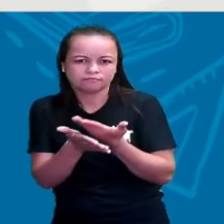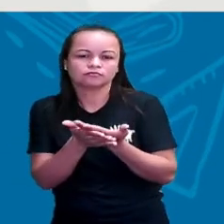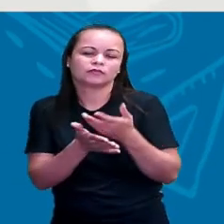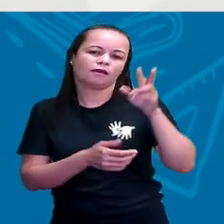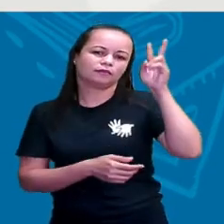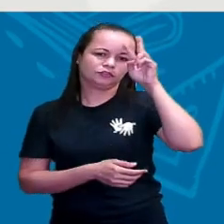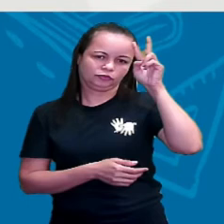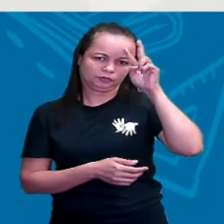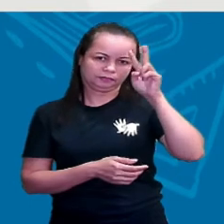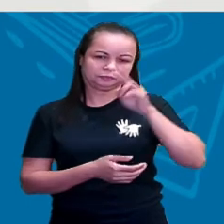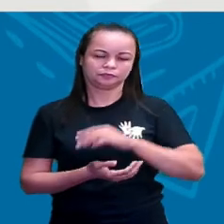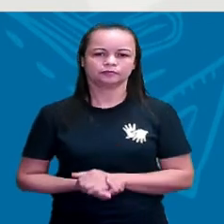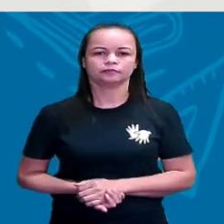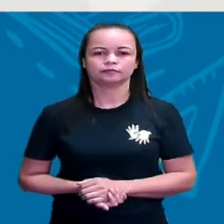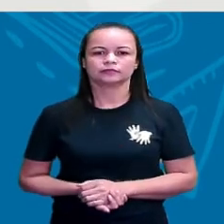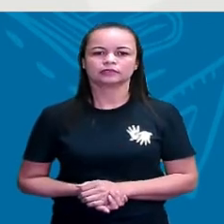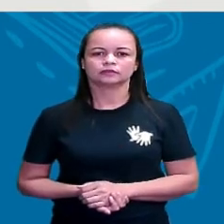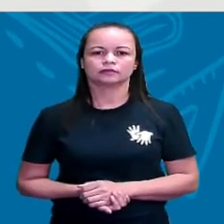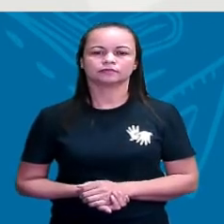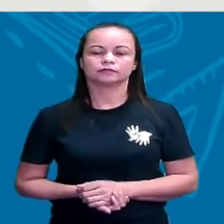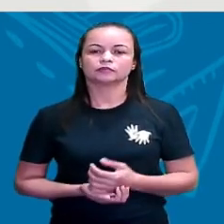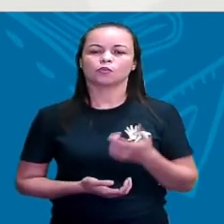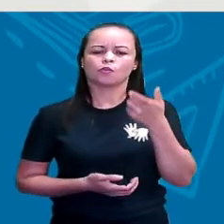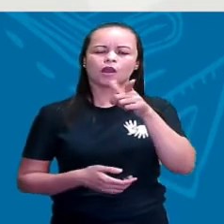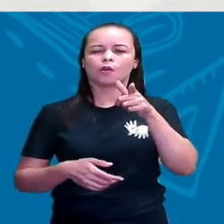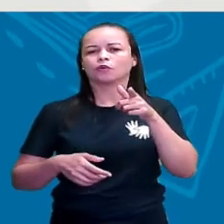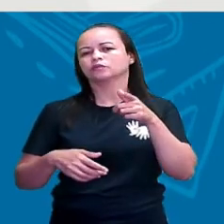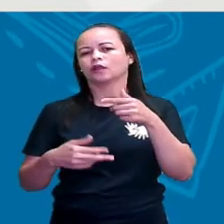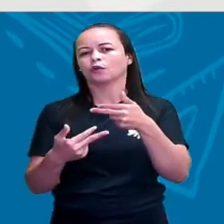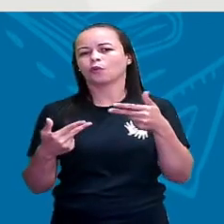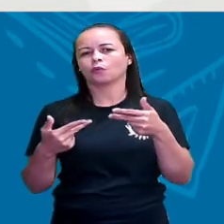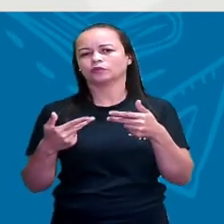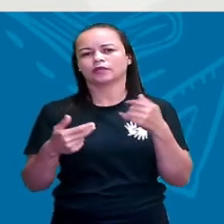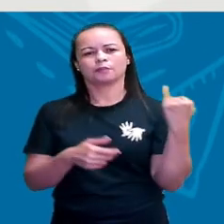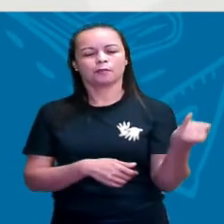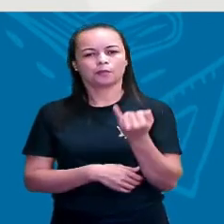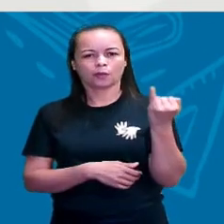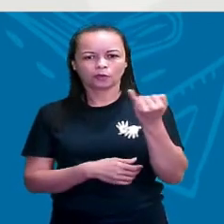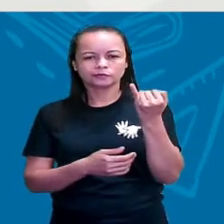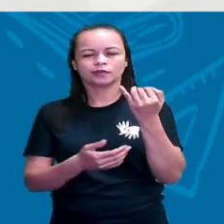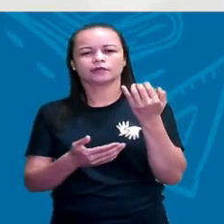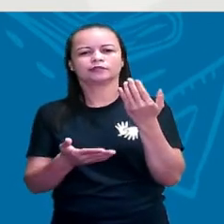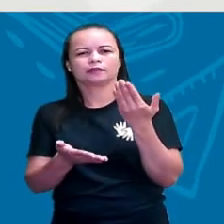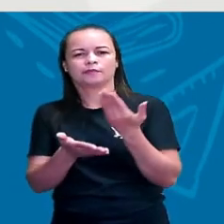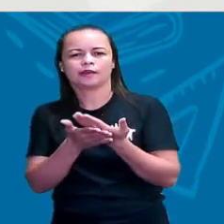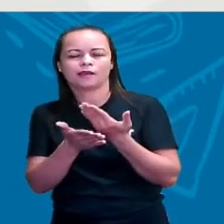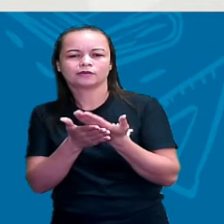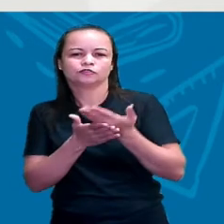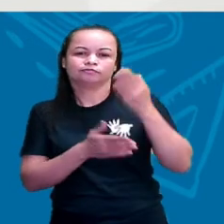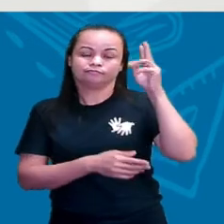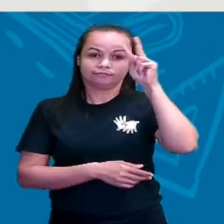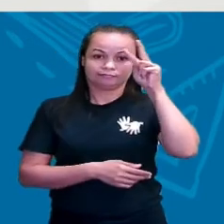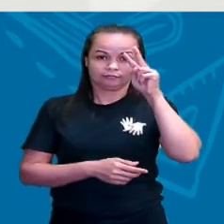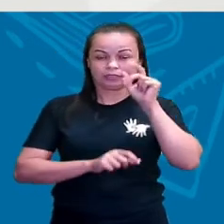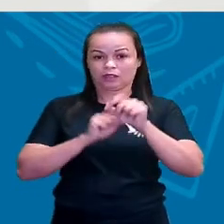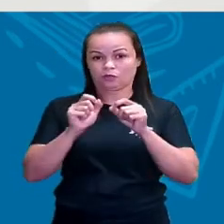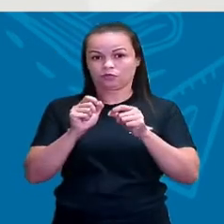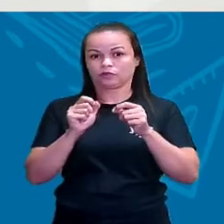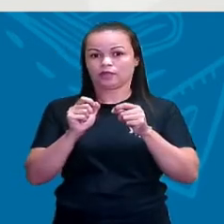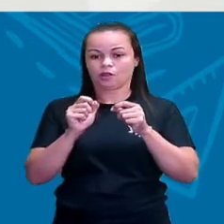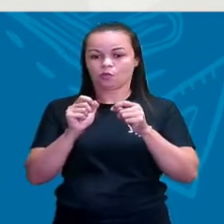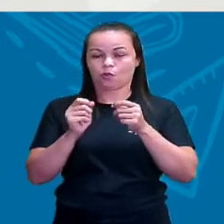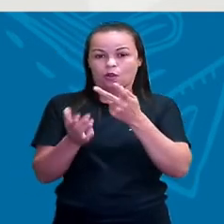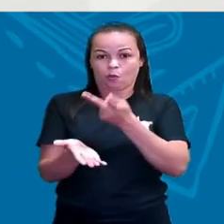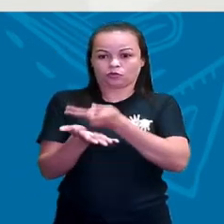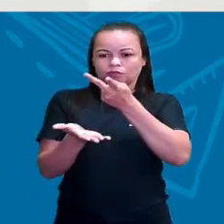história. Também, uma outra coisa que é importante a gente poder saber, para se estudar a história, é o fato histórico. Ele